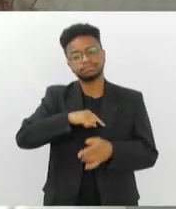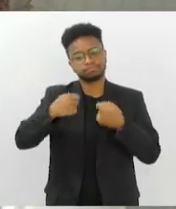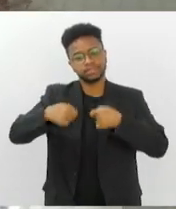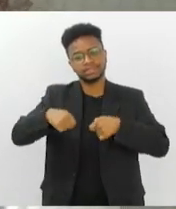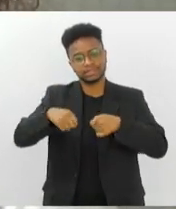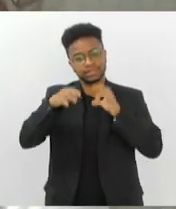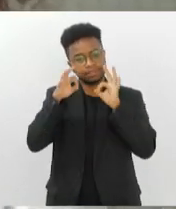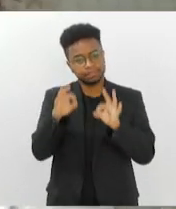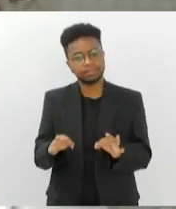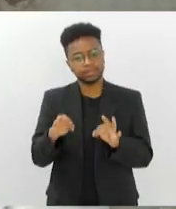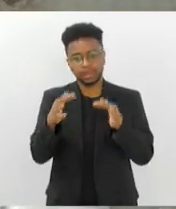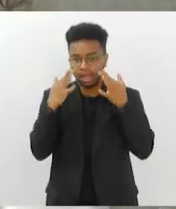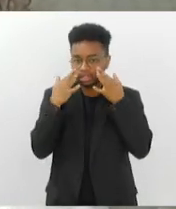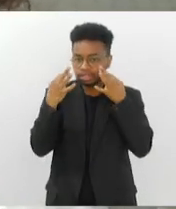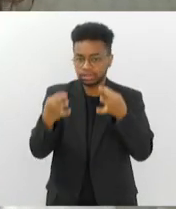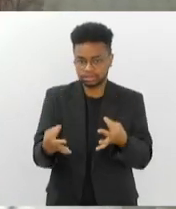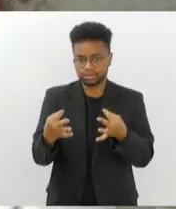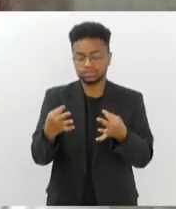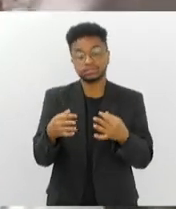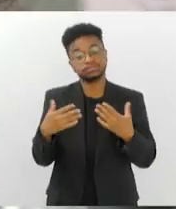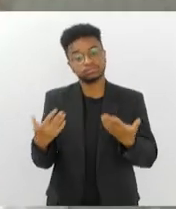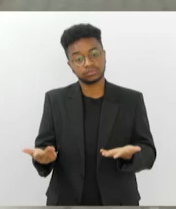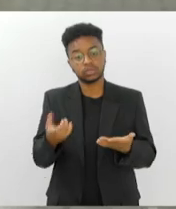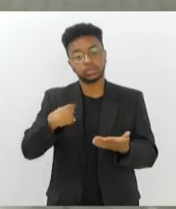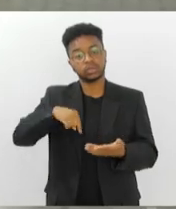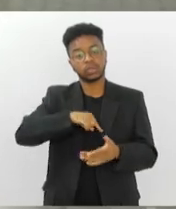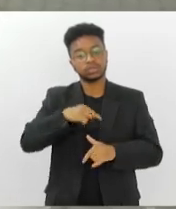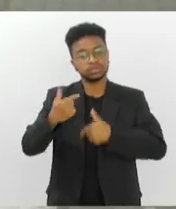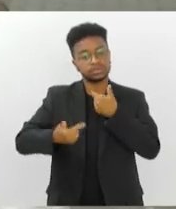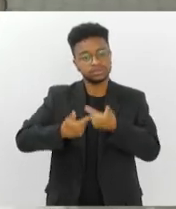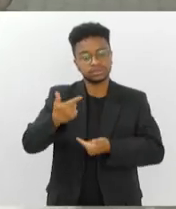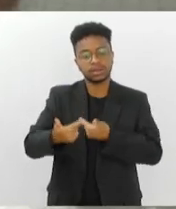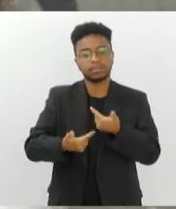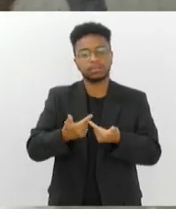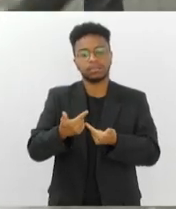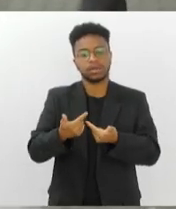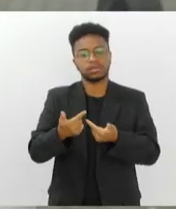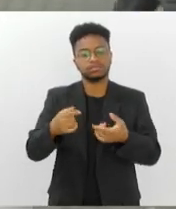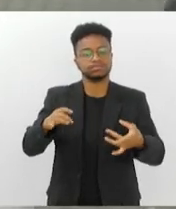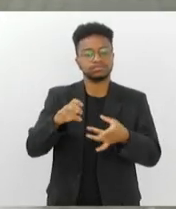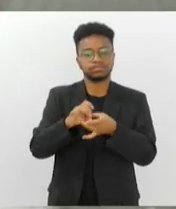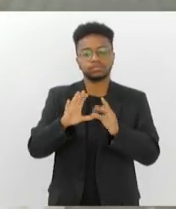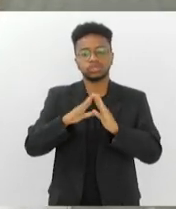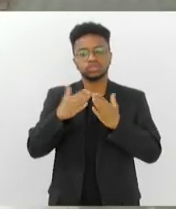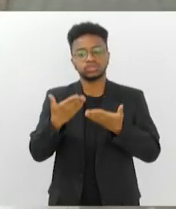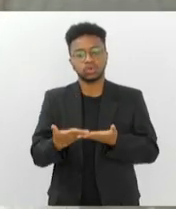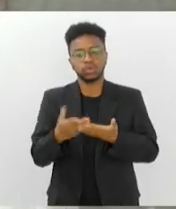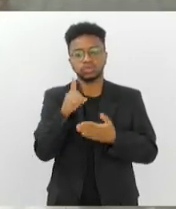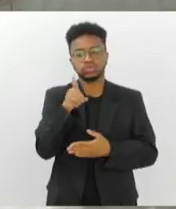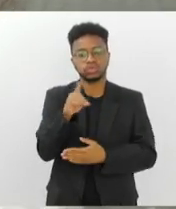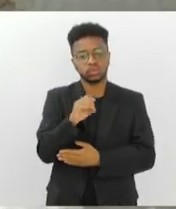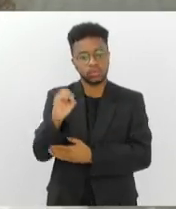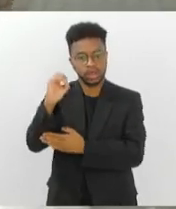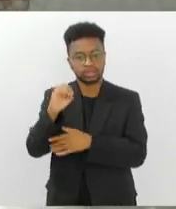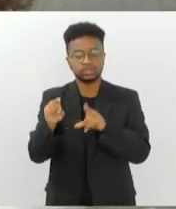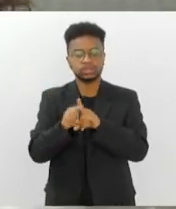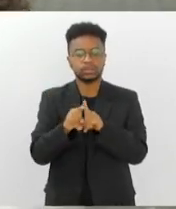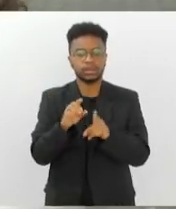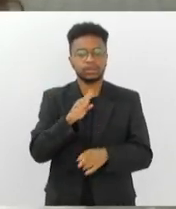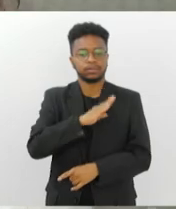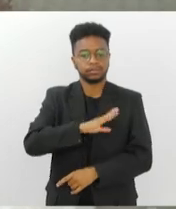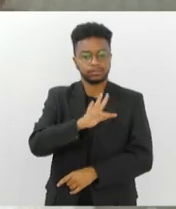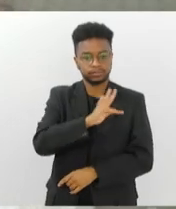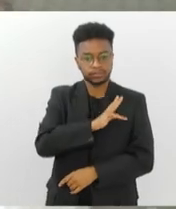estar atento para isso. Então, o trabalho que a gente vem desenvolvendo, né? Nas escolas da Zona Oeste e também da Baixada Fluminense, em